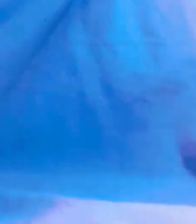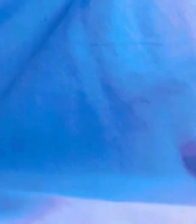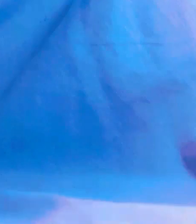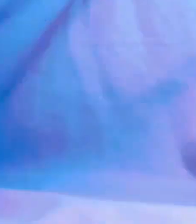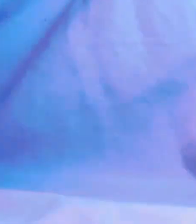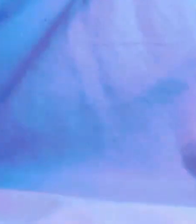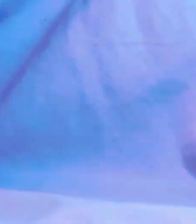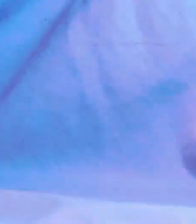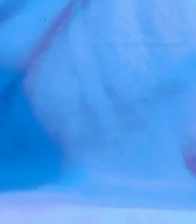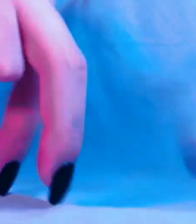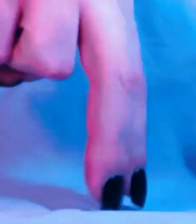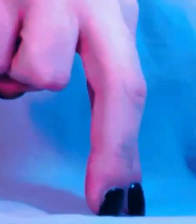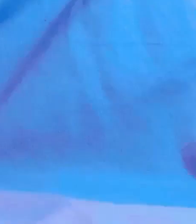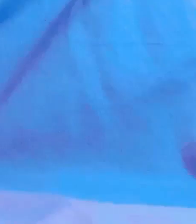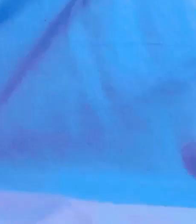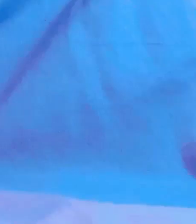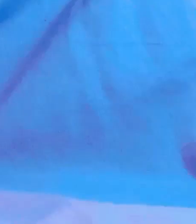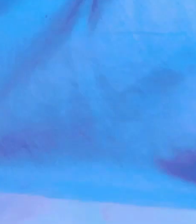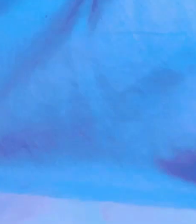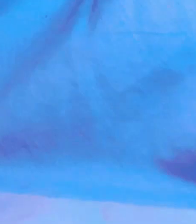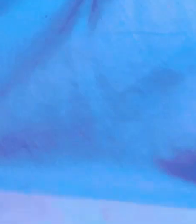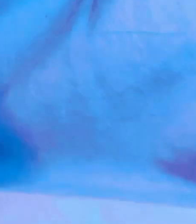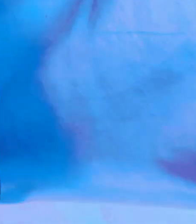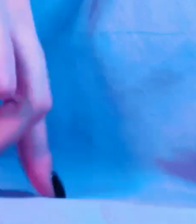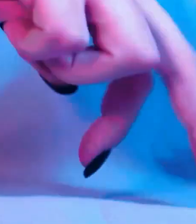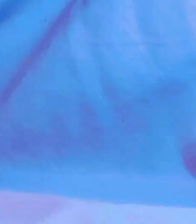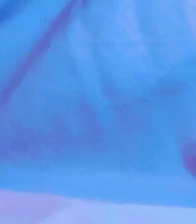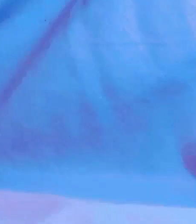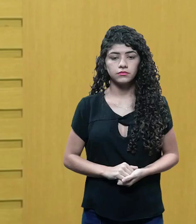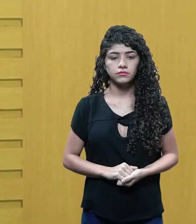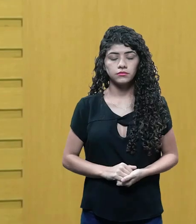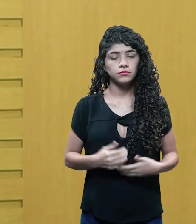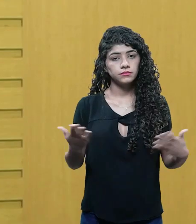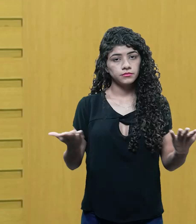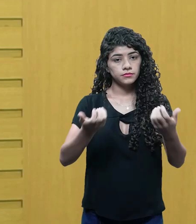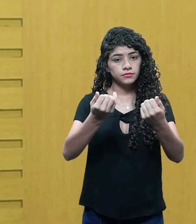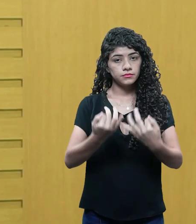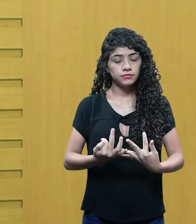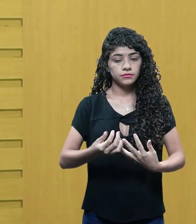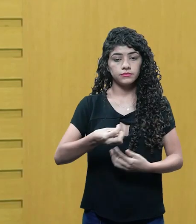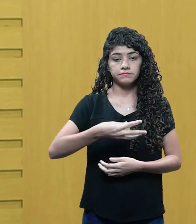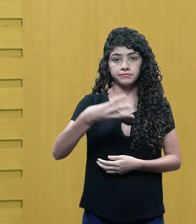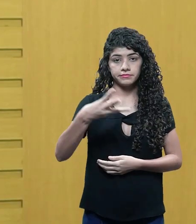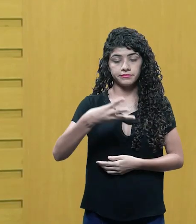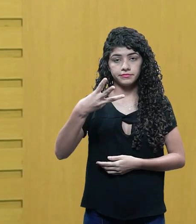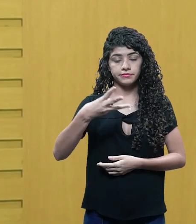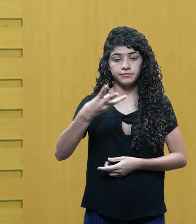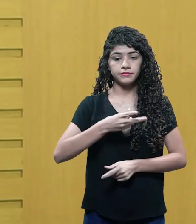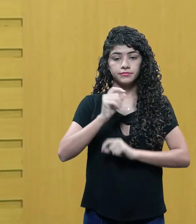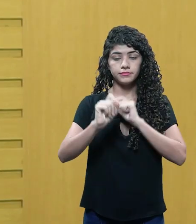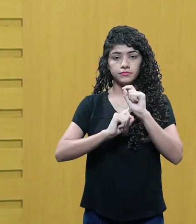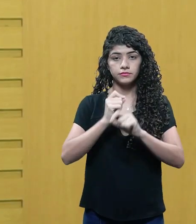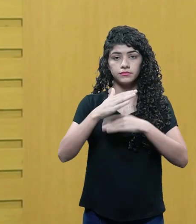resetar a minha vida. Eu acho que eu estou precisando resetar a minha vida. Vamos falar agora da terceira etapa